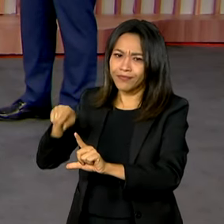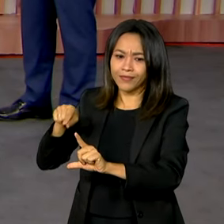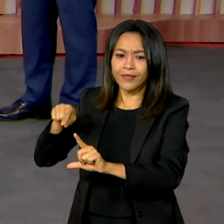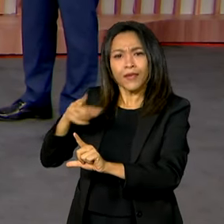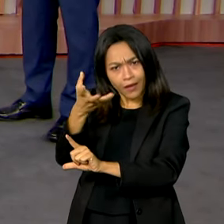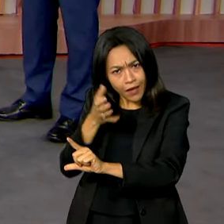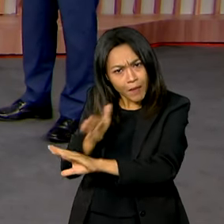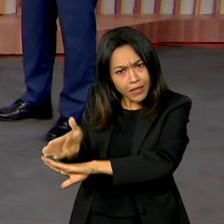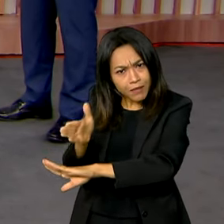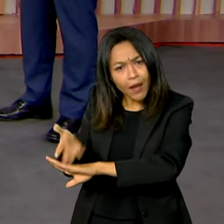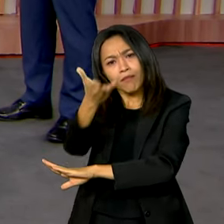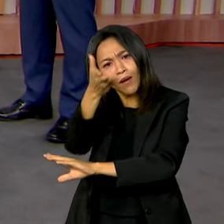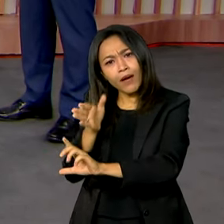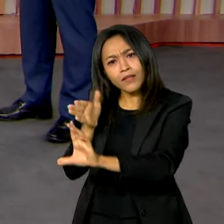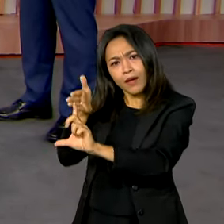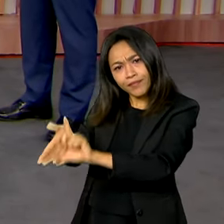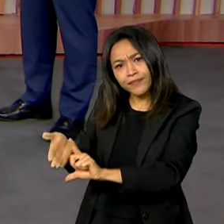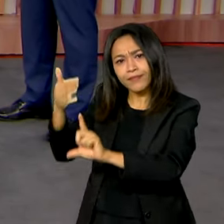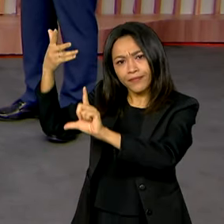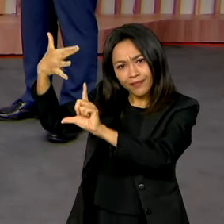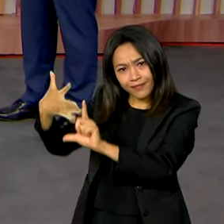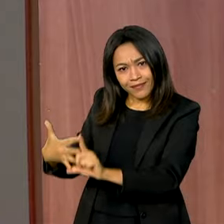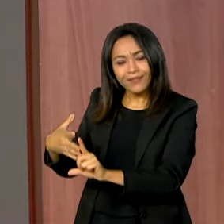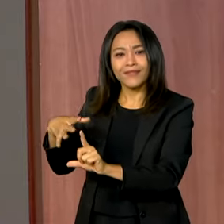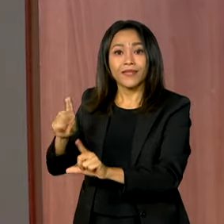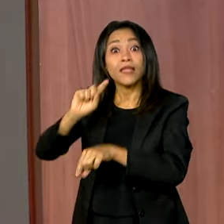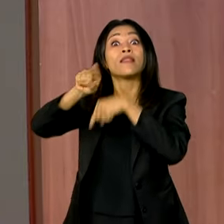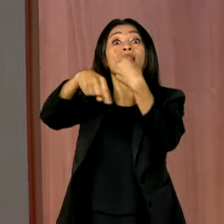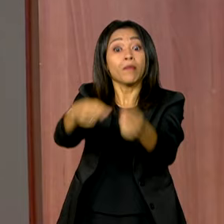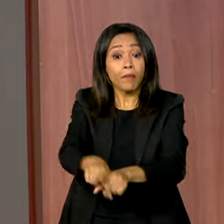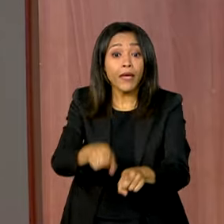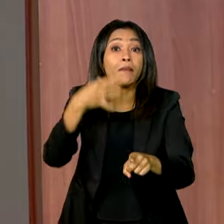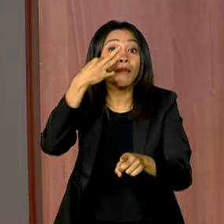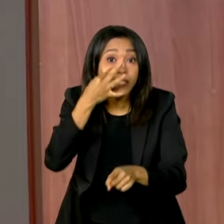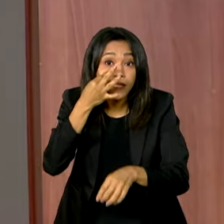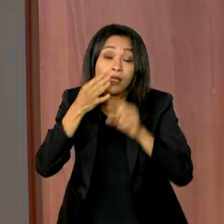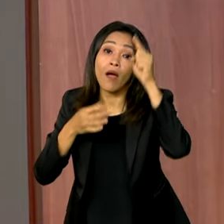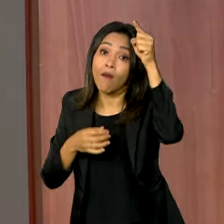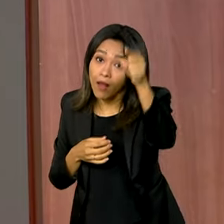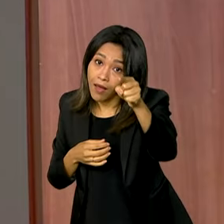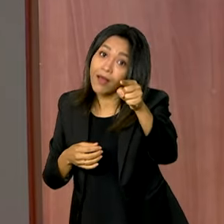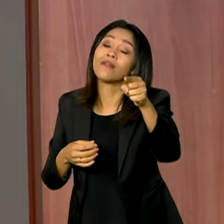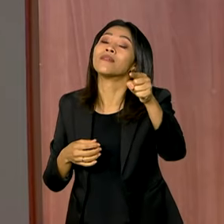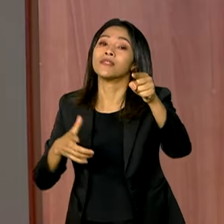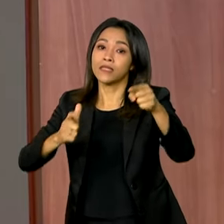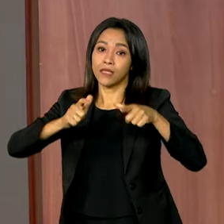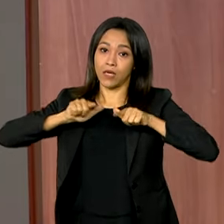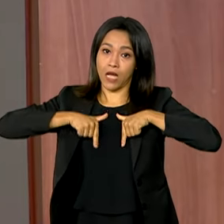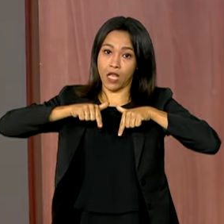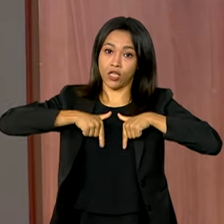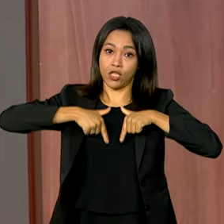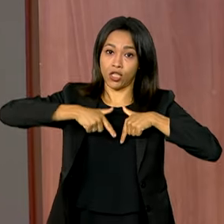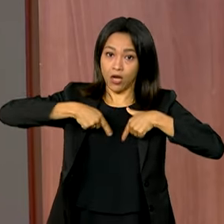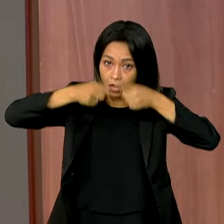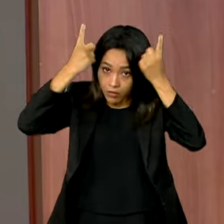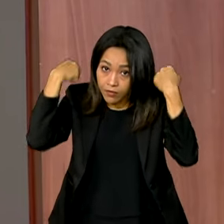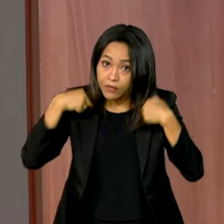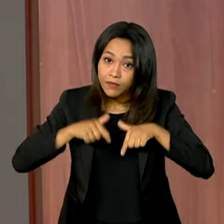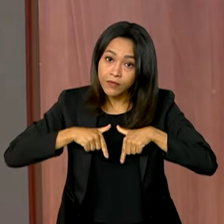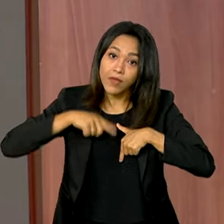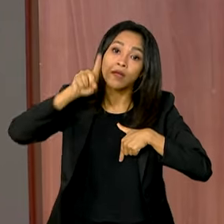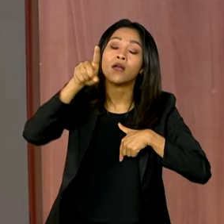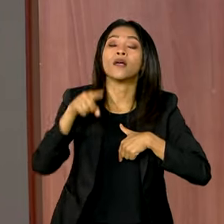participar? Vai lá na internet. Depois vai ter uma inscrição presencial lá também, pega o crachá lá na hora, lá no